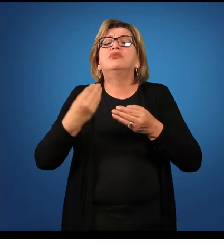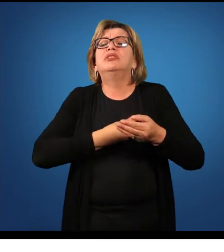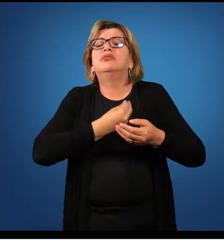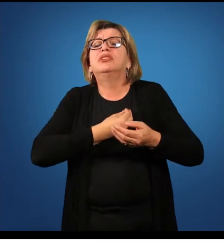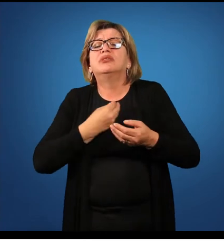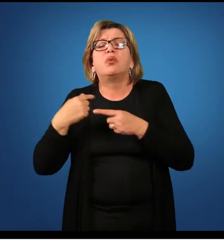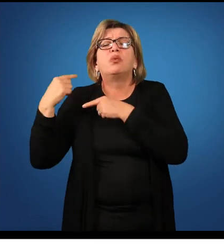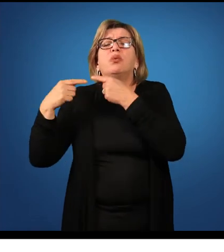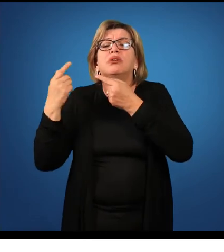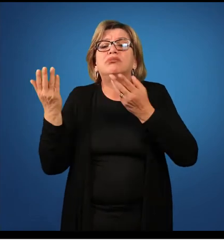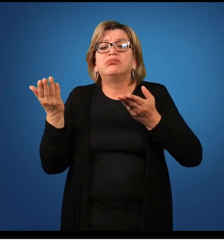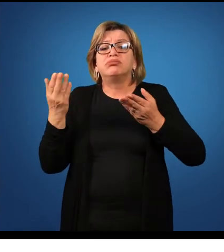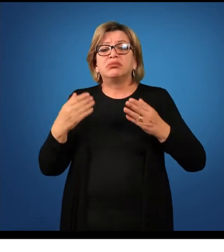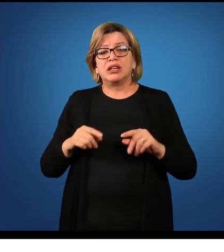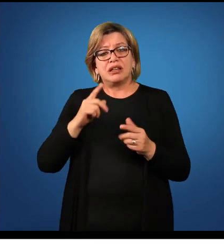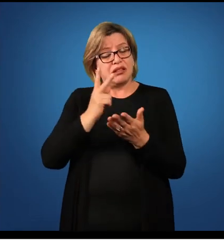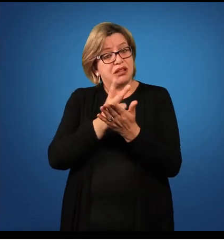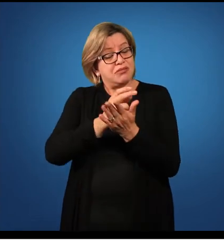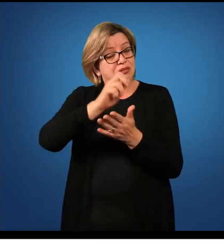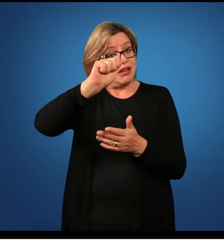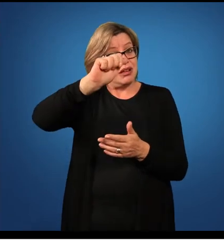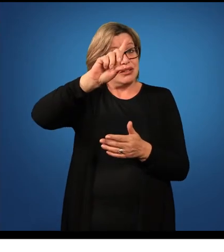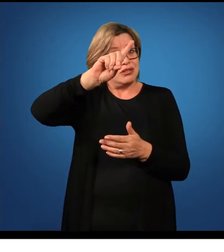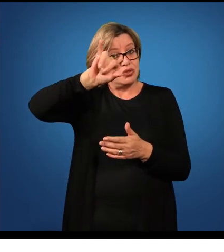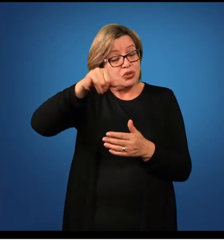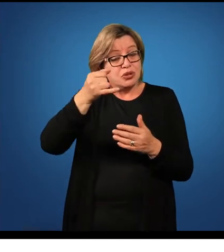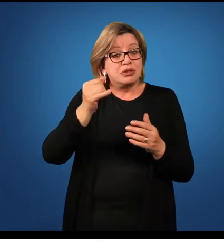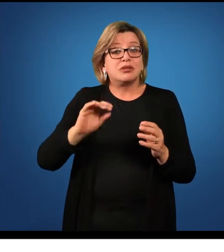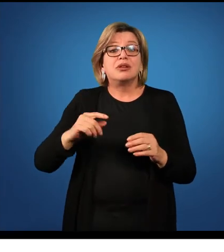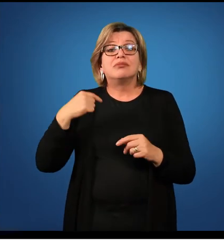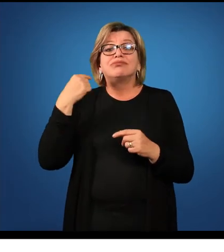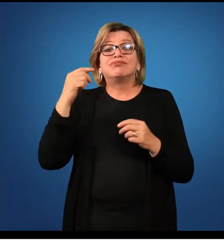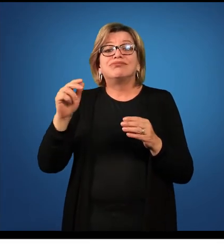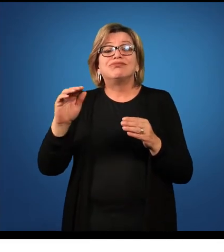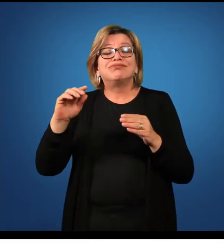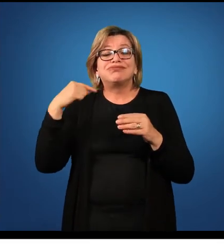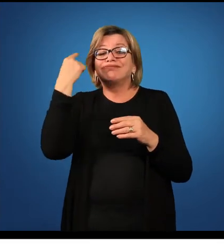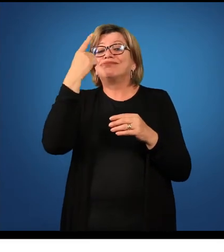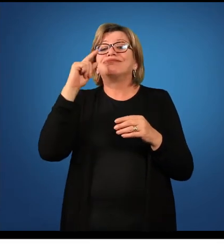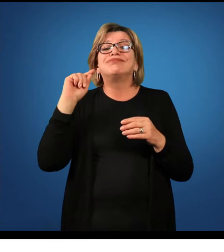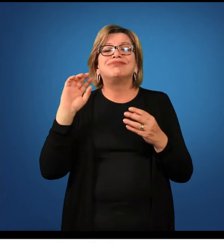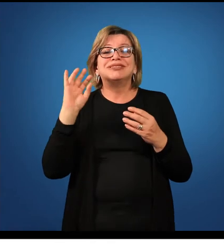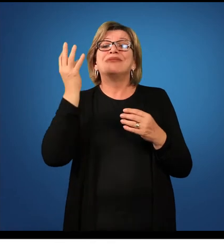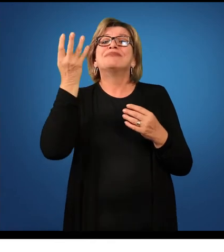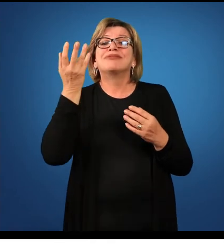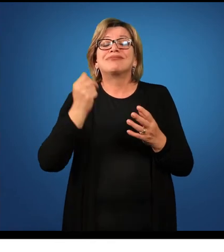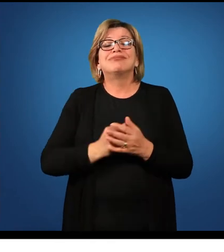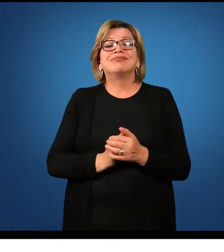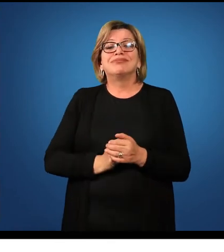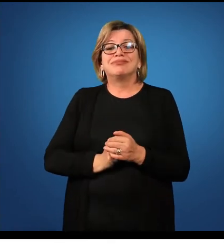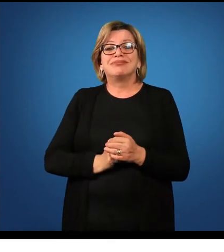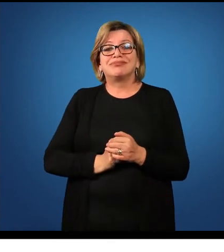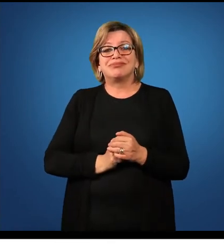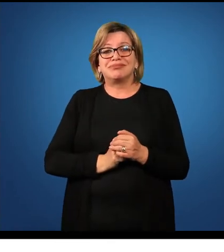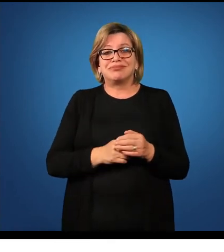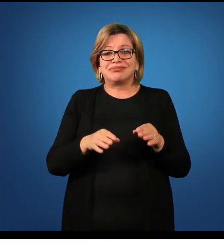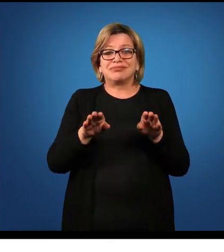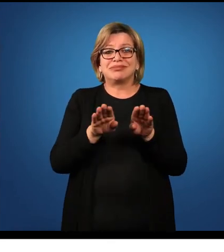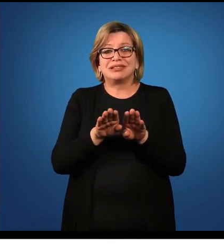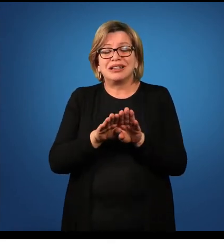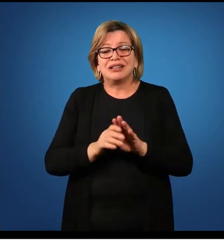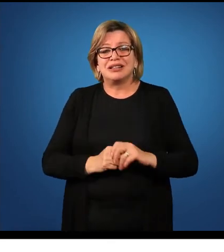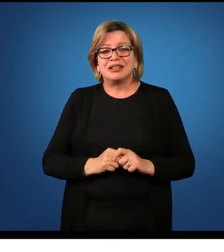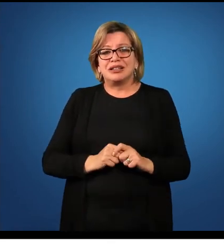tempo quando? De tempo por quanto tempo, desculpe. O adjunto adverbial de